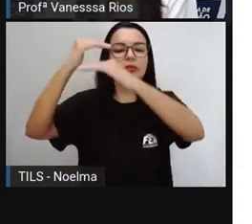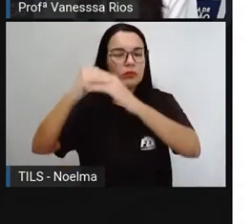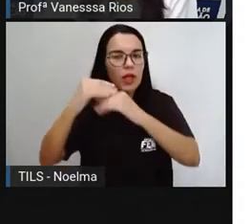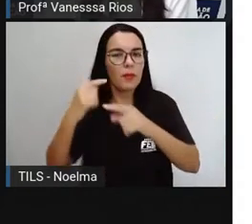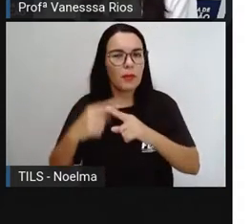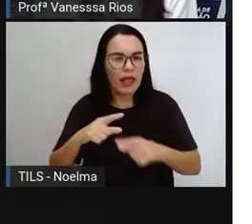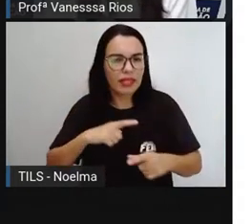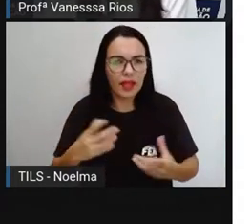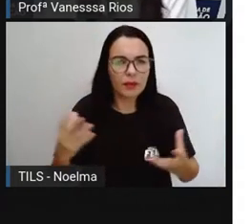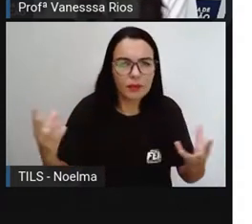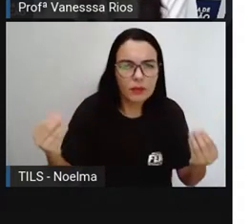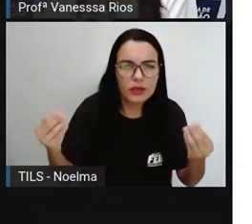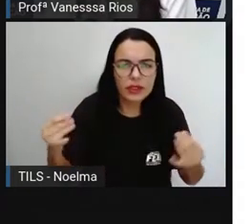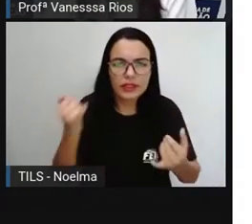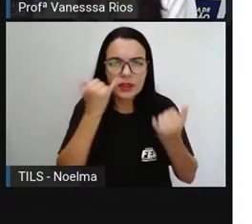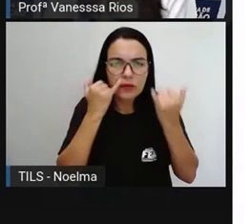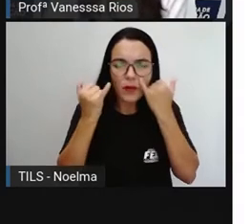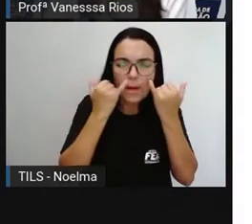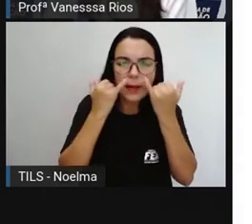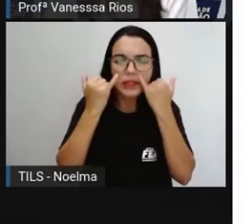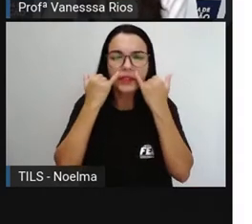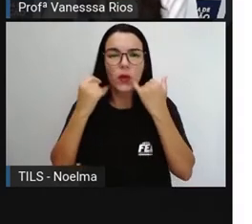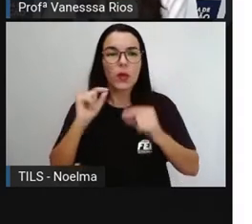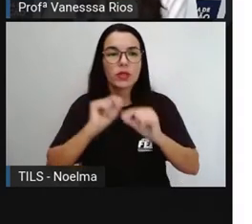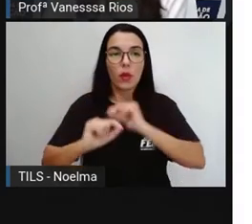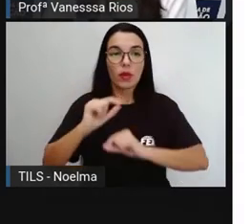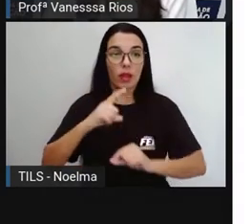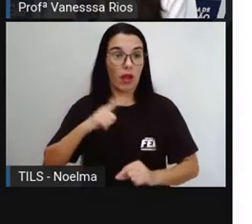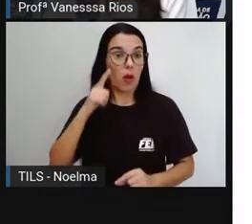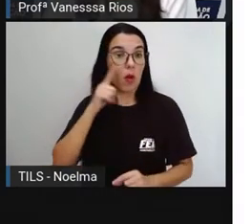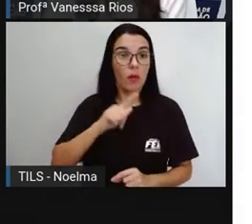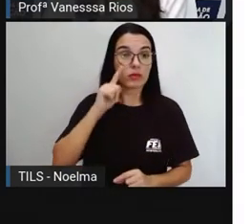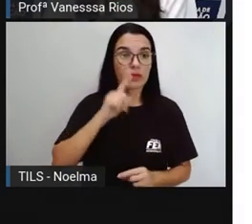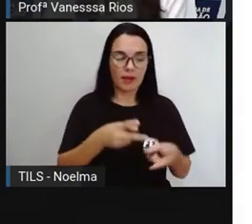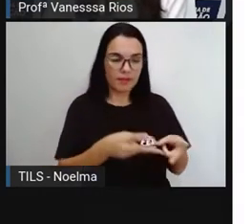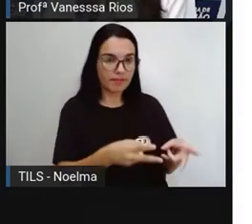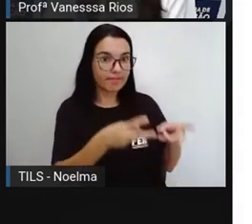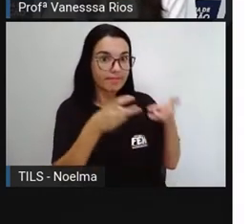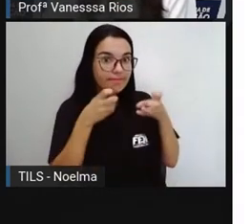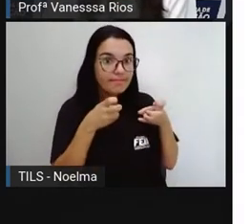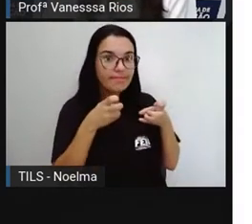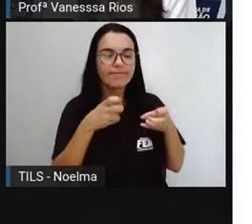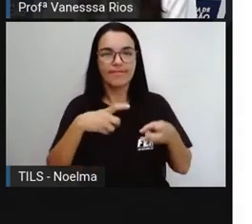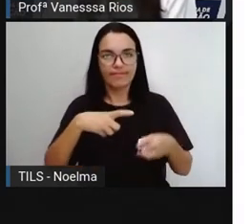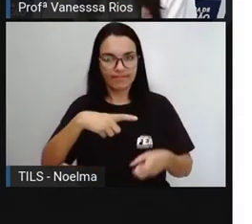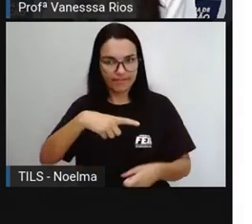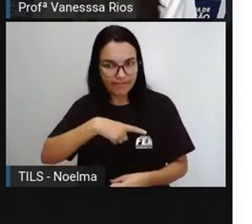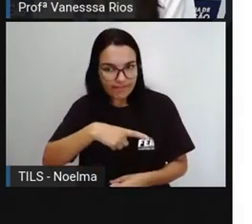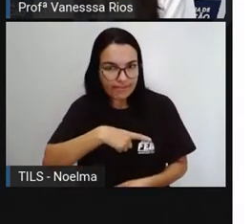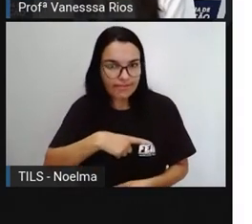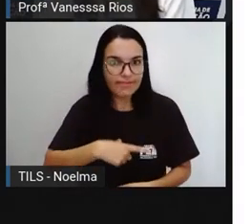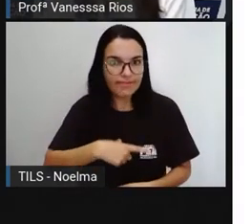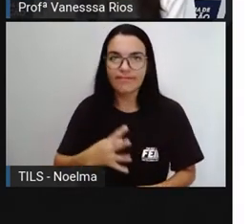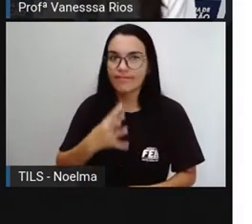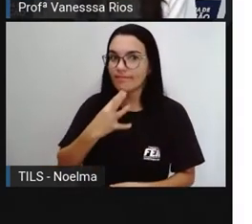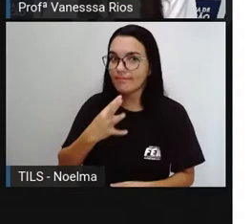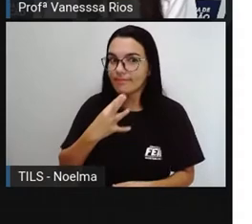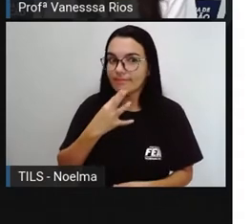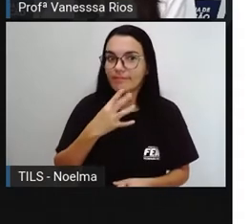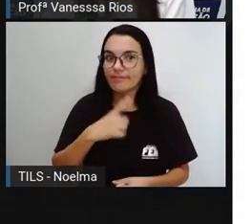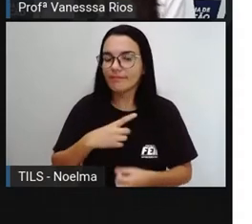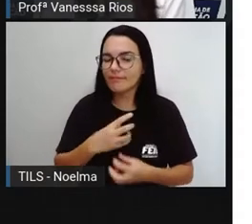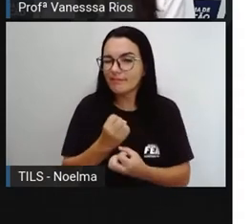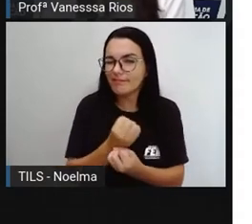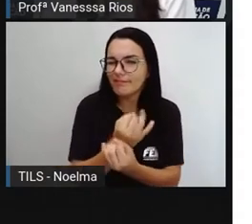informações, através daquilo que a gente consegue observar, né, e obter dos vários livros que estão aí